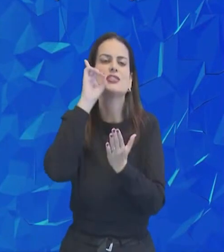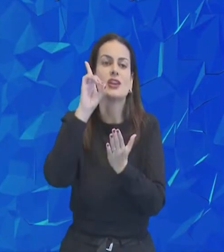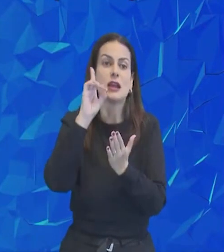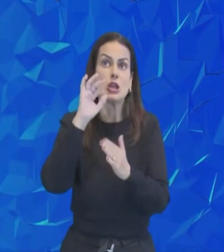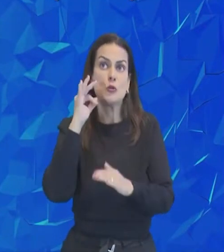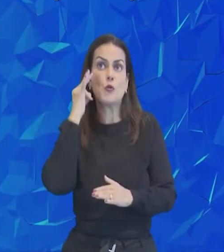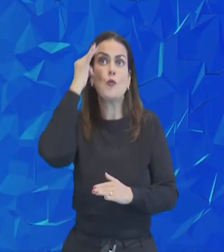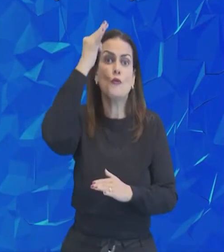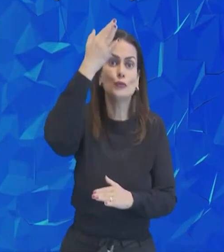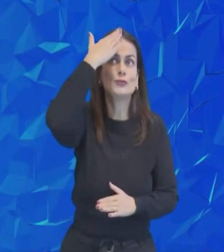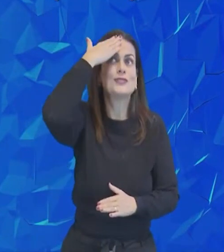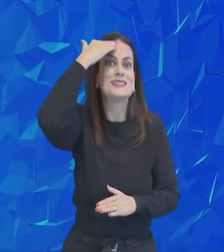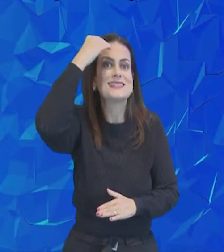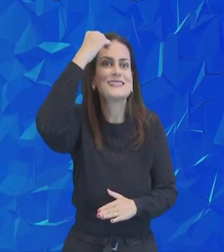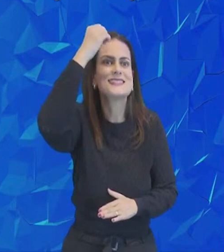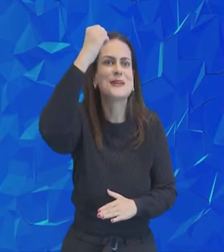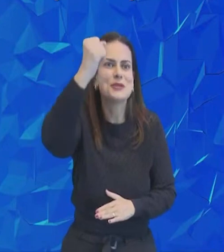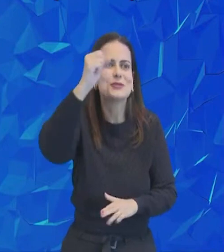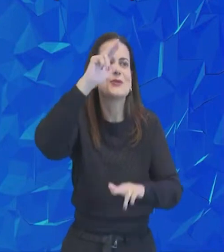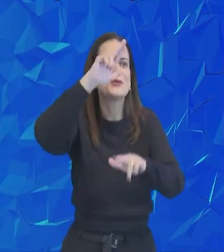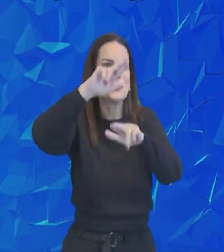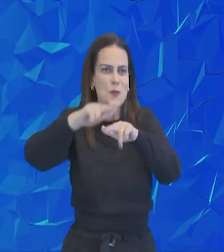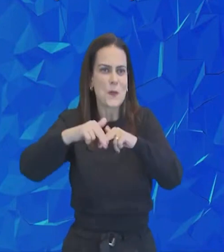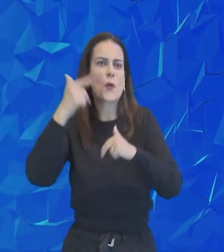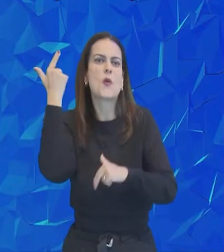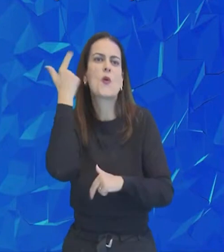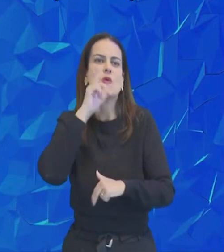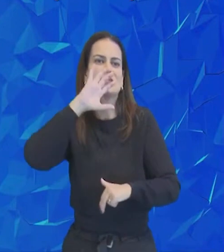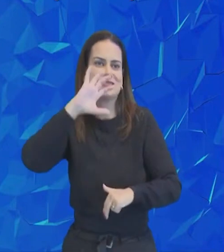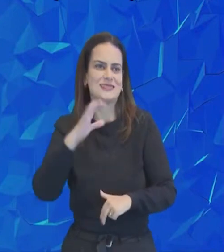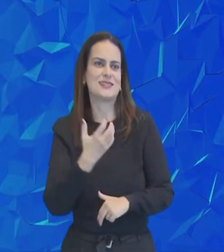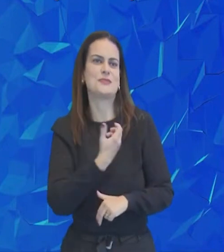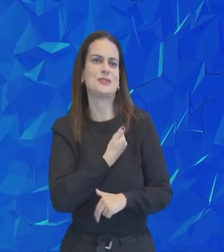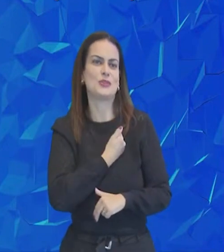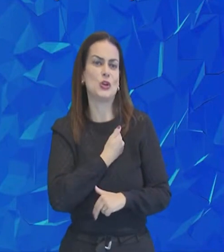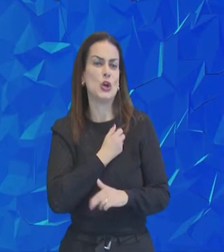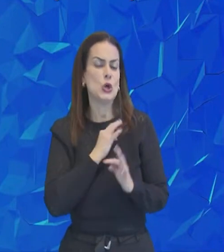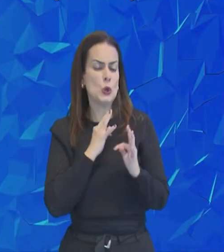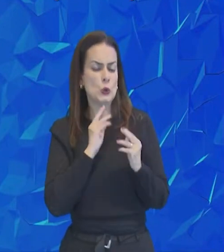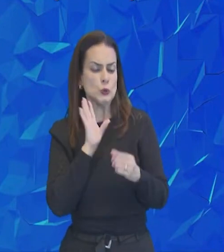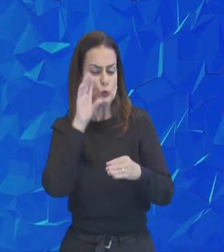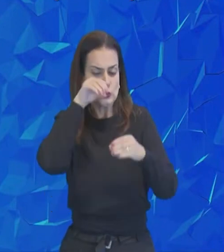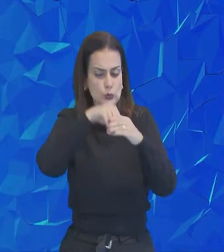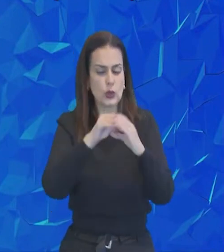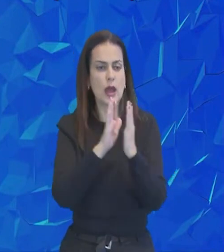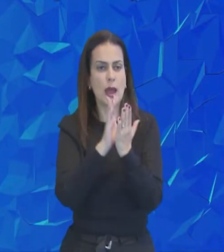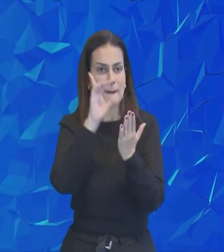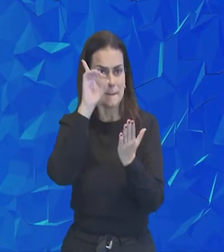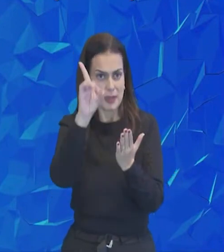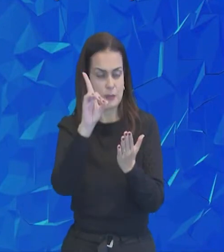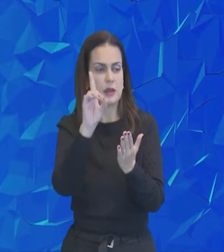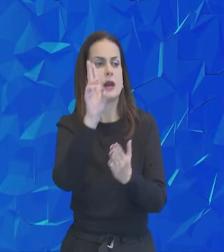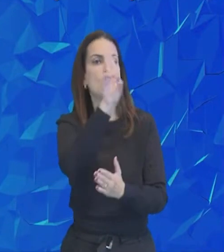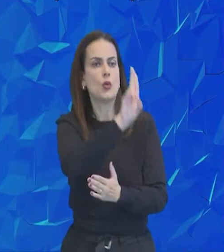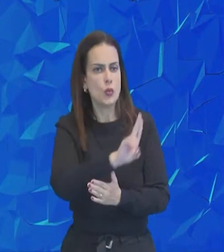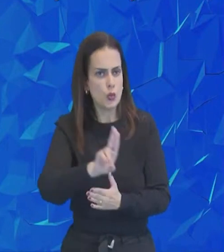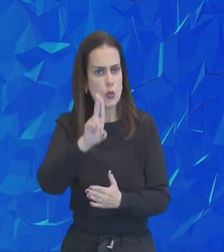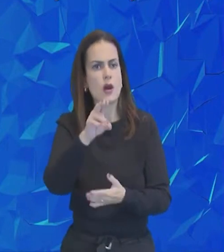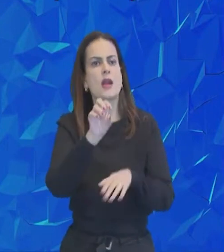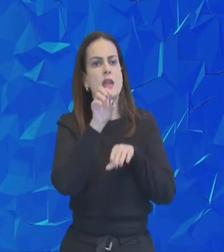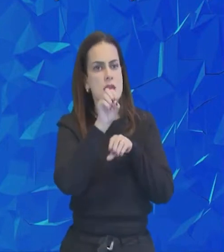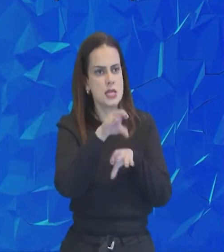sábio, para a salvação, pela fé em Jesus Cristo, toda escritura, inspirada por Deus, é útil para o ensino, para a